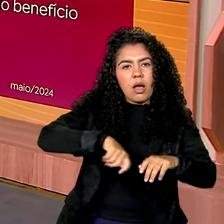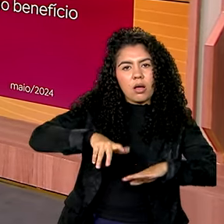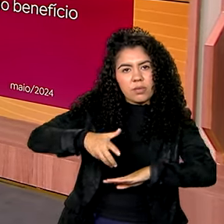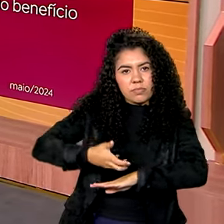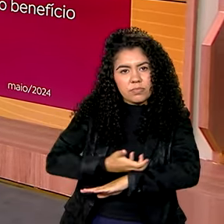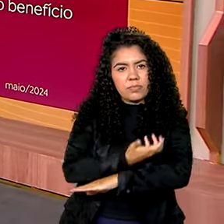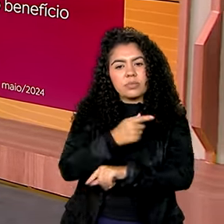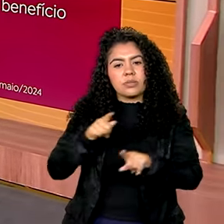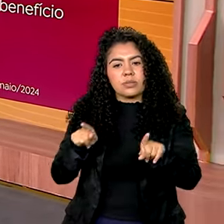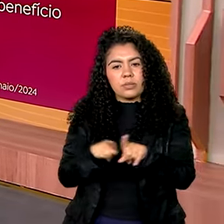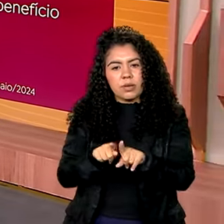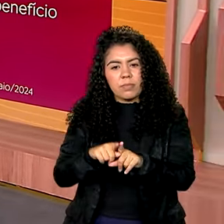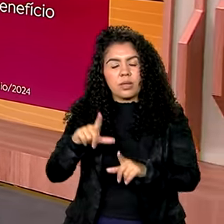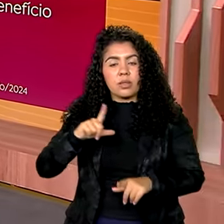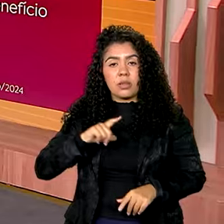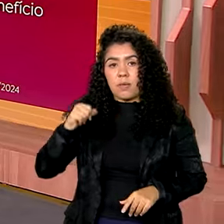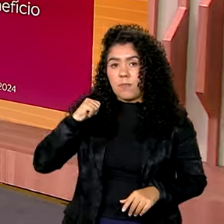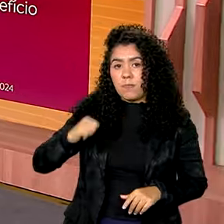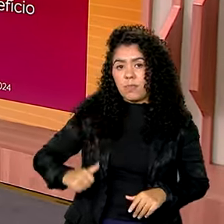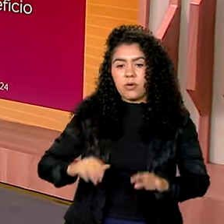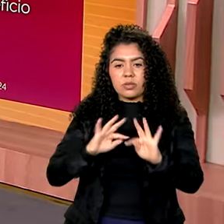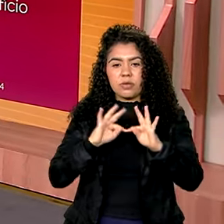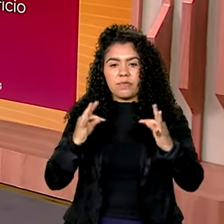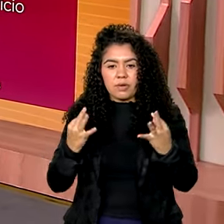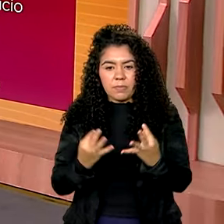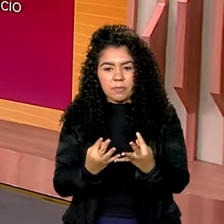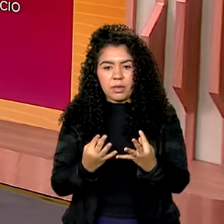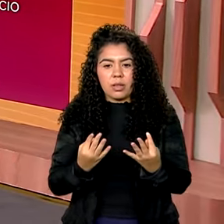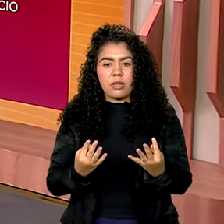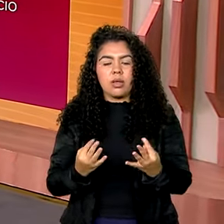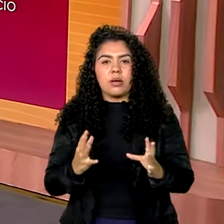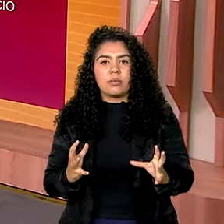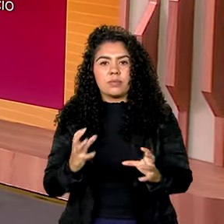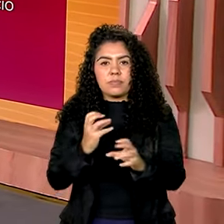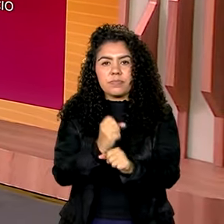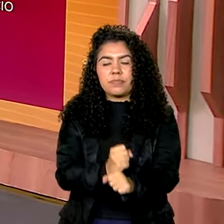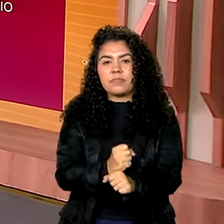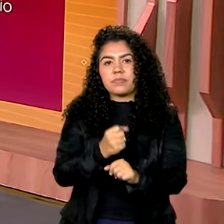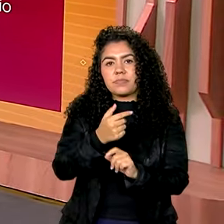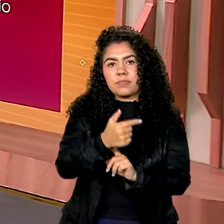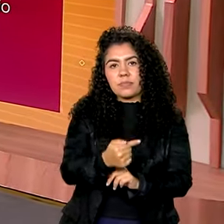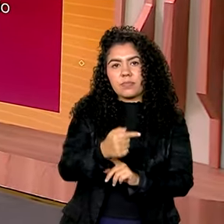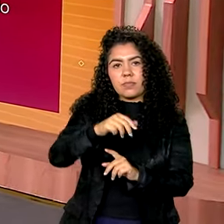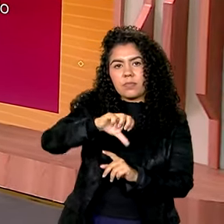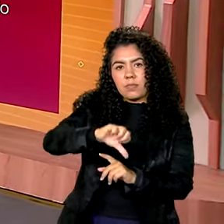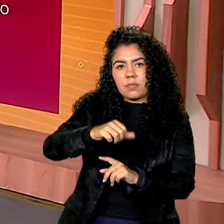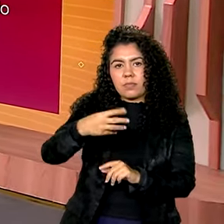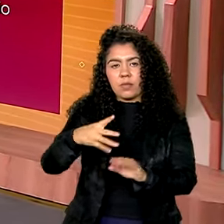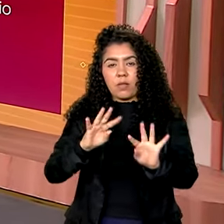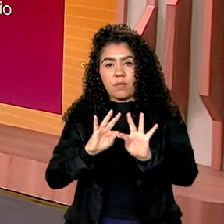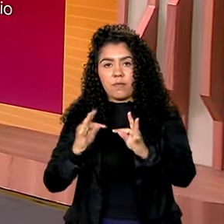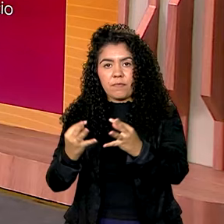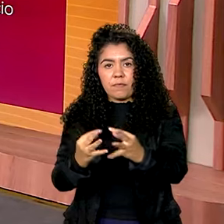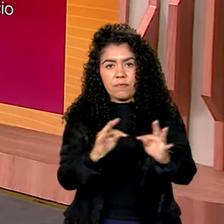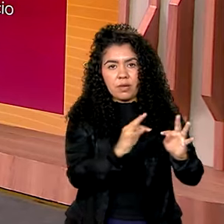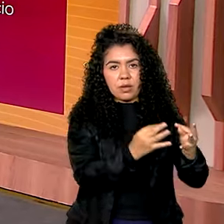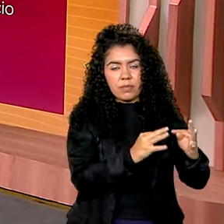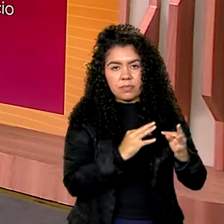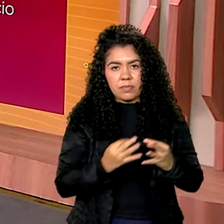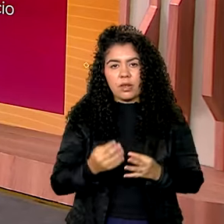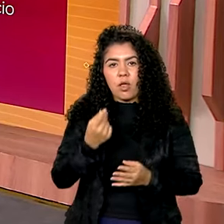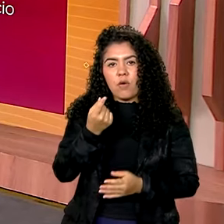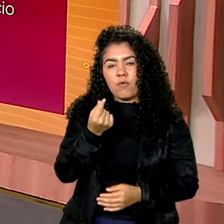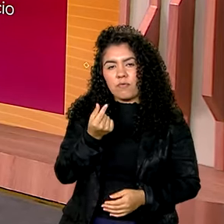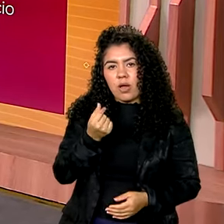milhões. O Bolsa Família atende 794 famílias. E esse valor